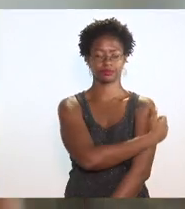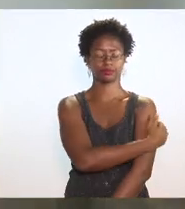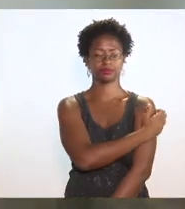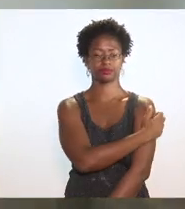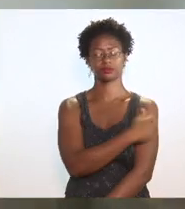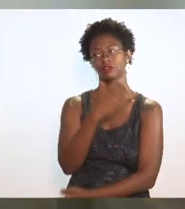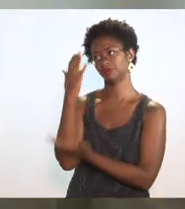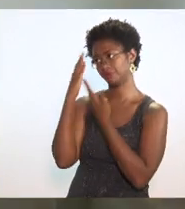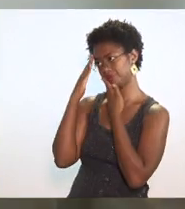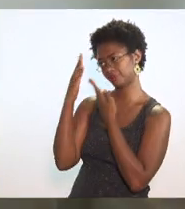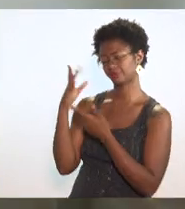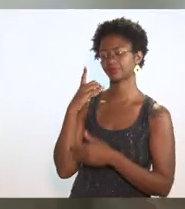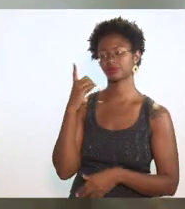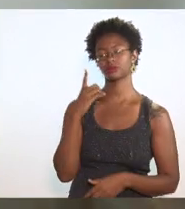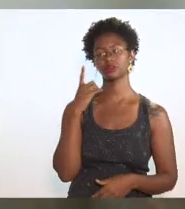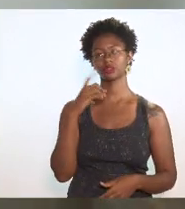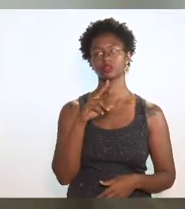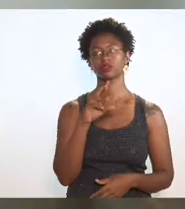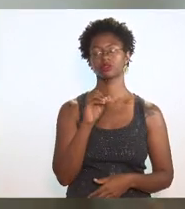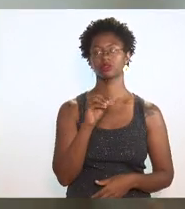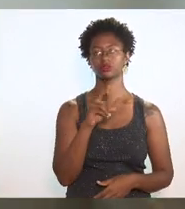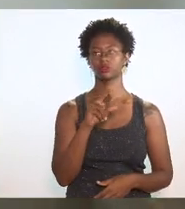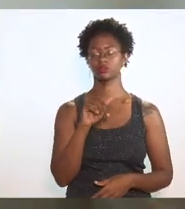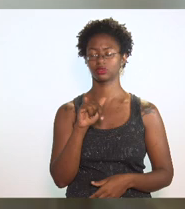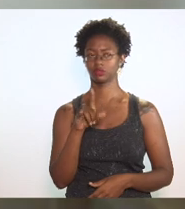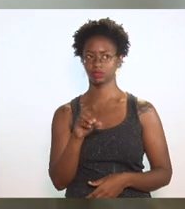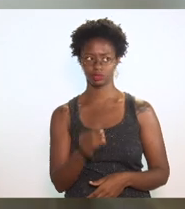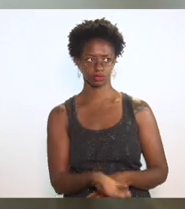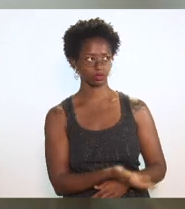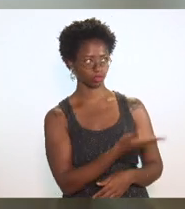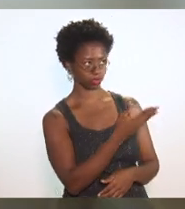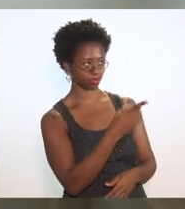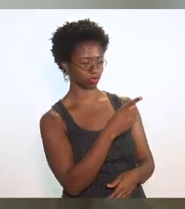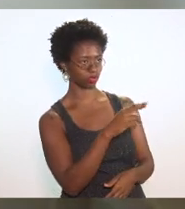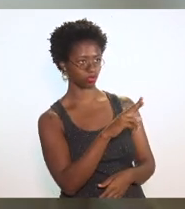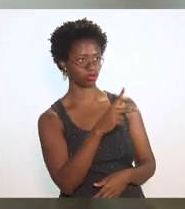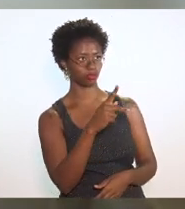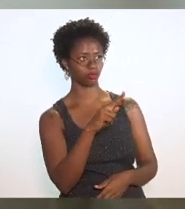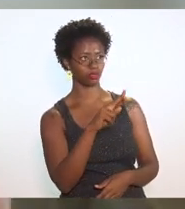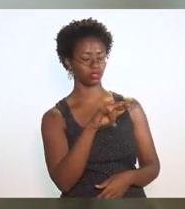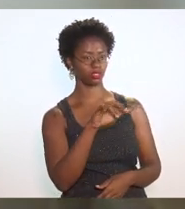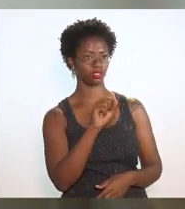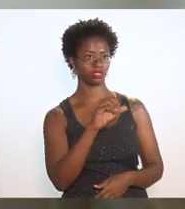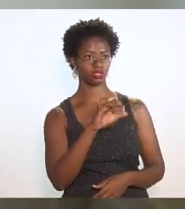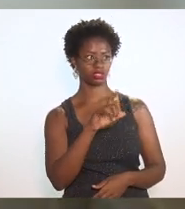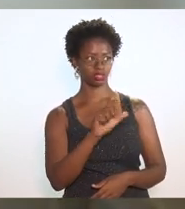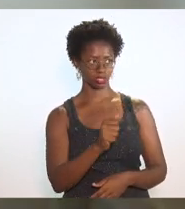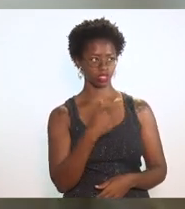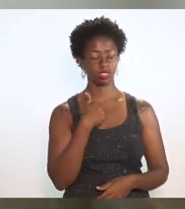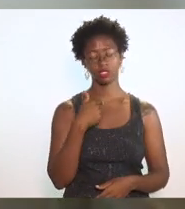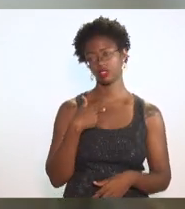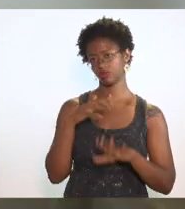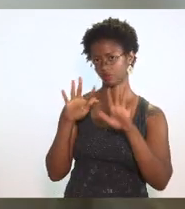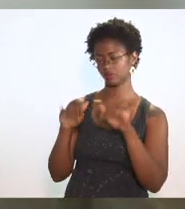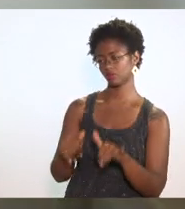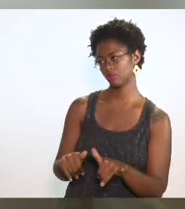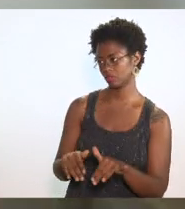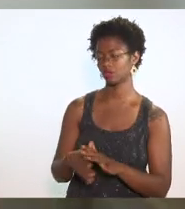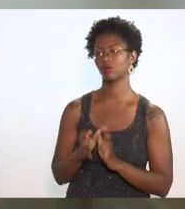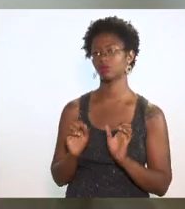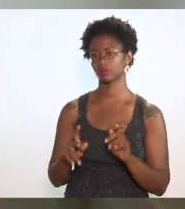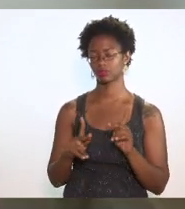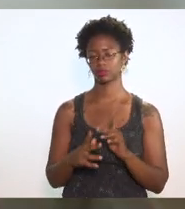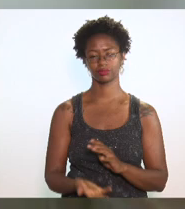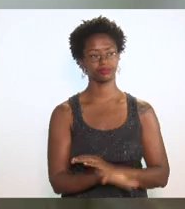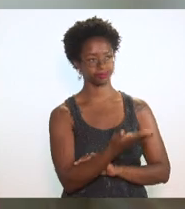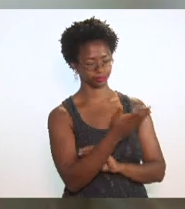Rodrigo Amorim eu vou passar para a doutora Priscila e depois vou encerrar dando um encaminhamento a sua questão doutora Priscila